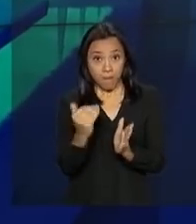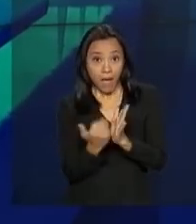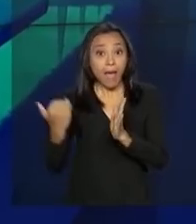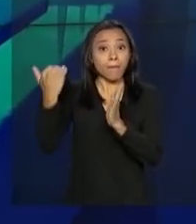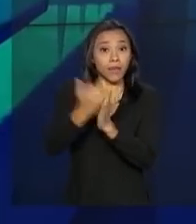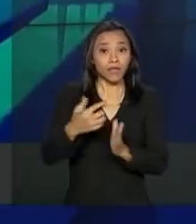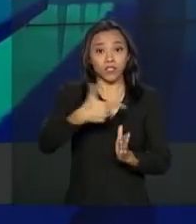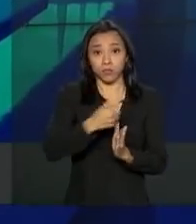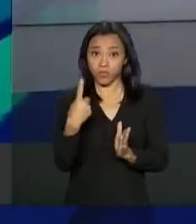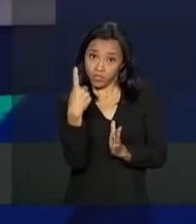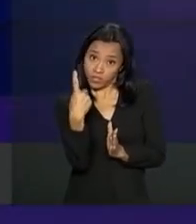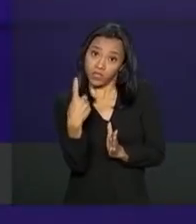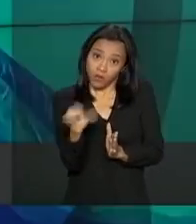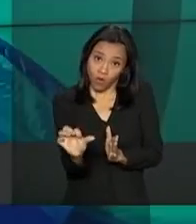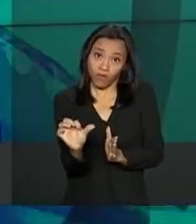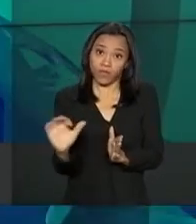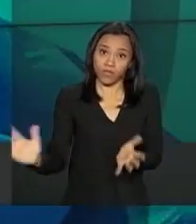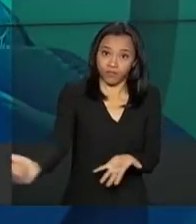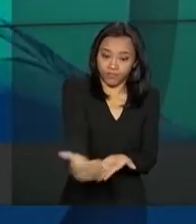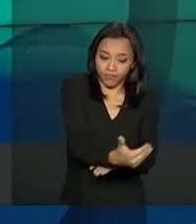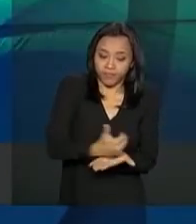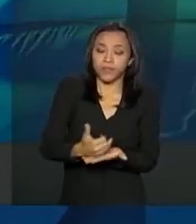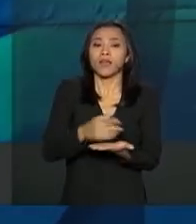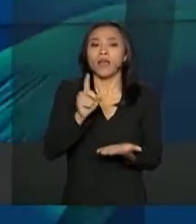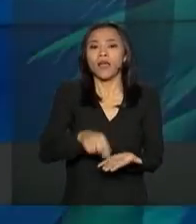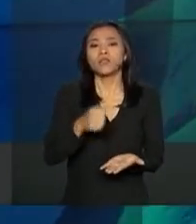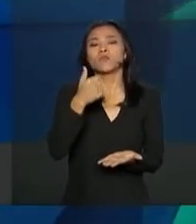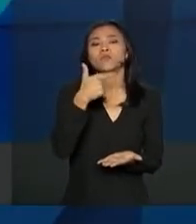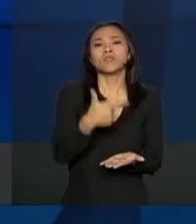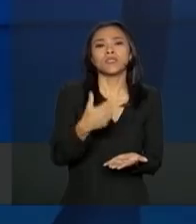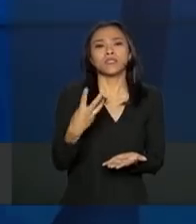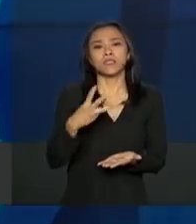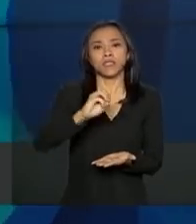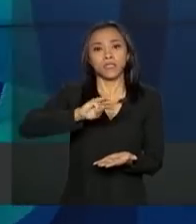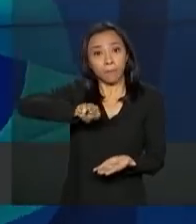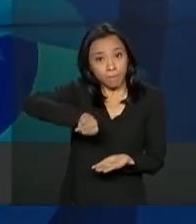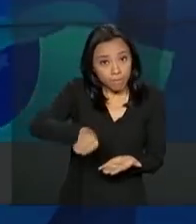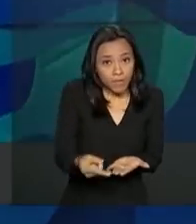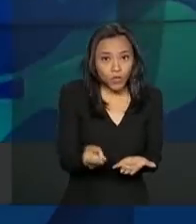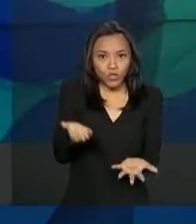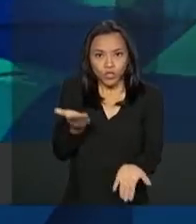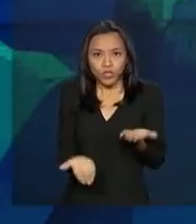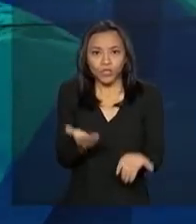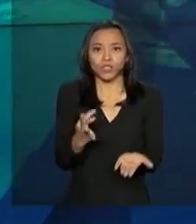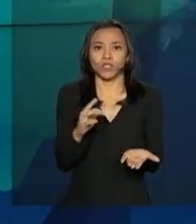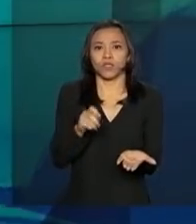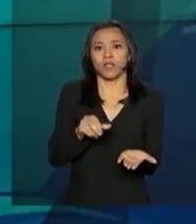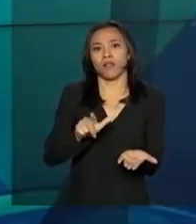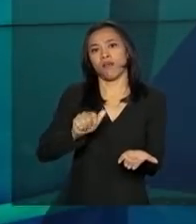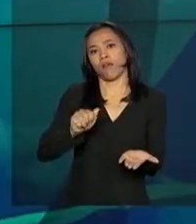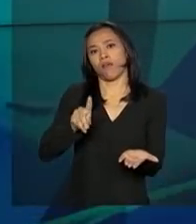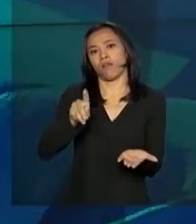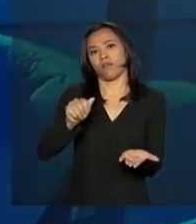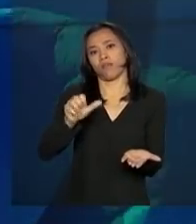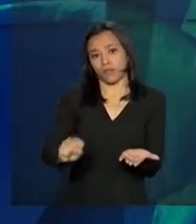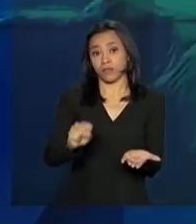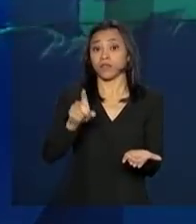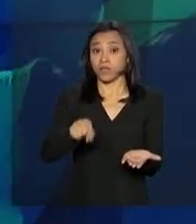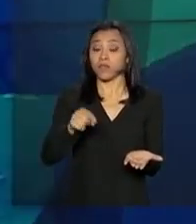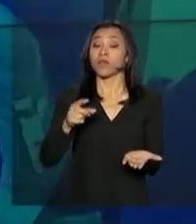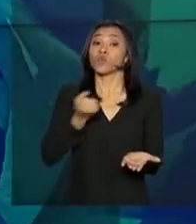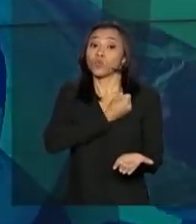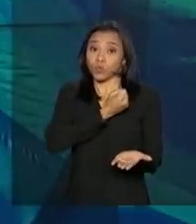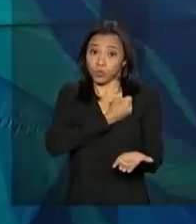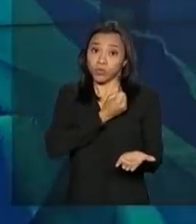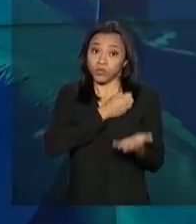A produção estimada está em torno de 230 milhões de toneladas. A área a ser colhida, de acordo com os números do IBGE